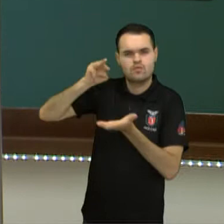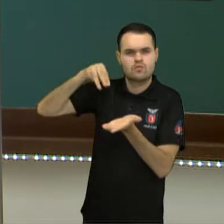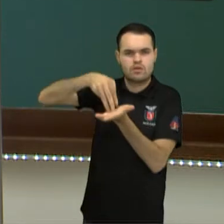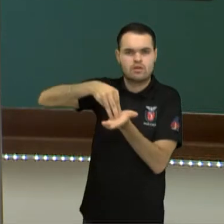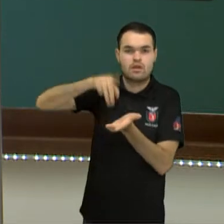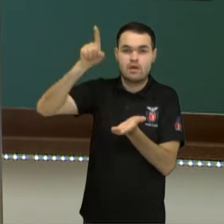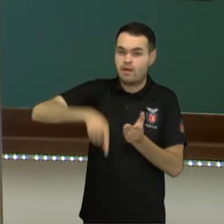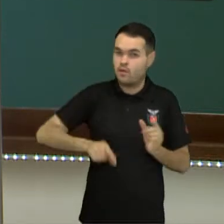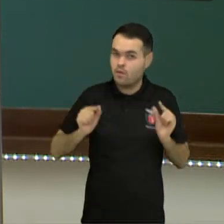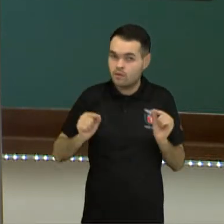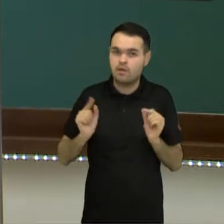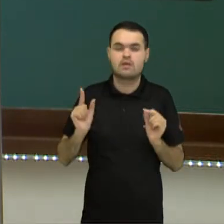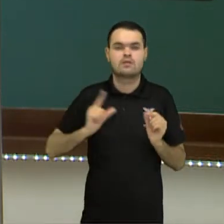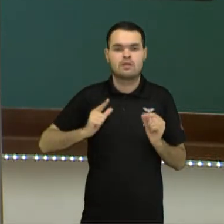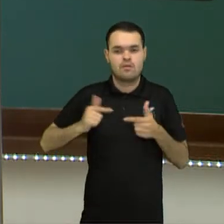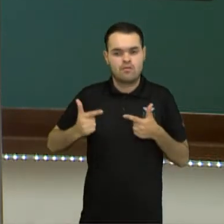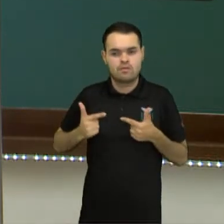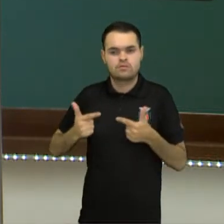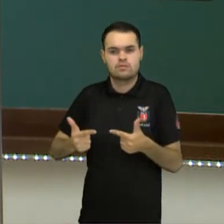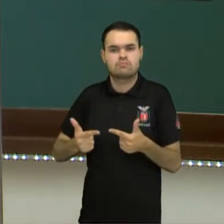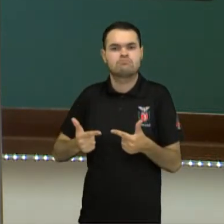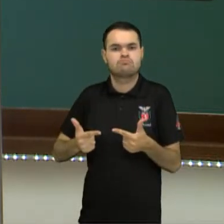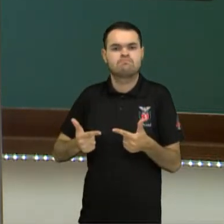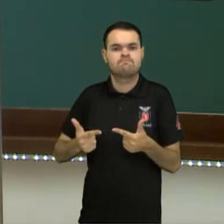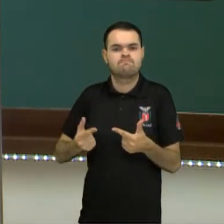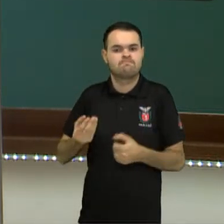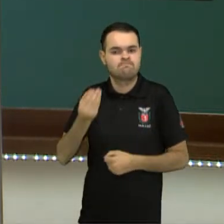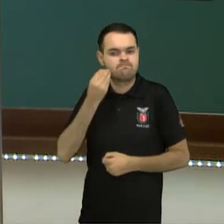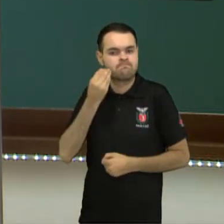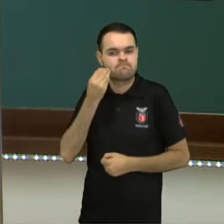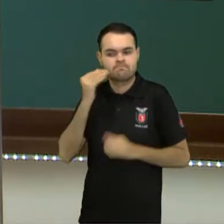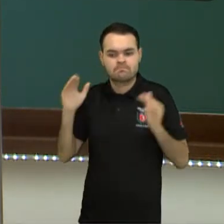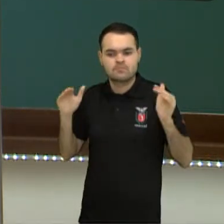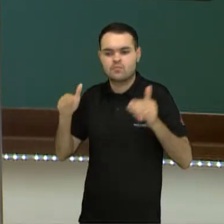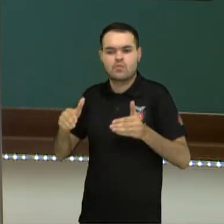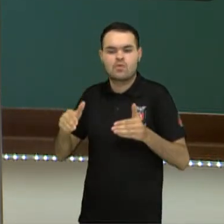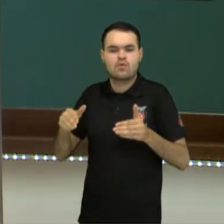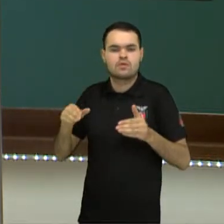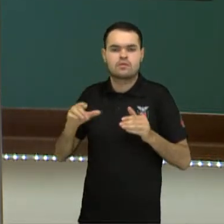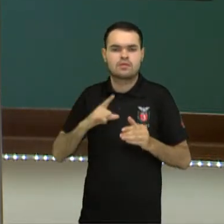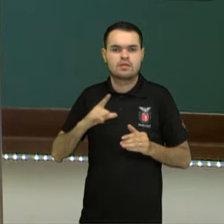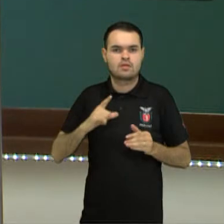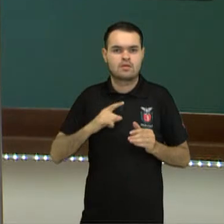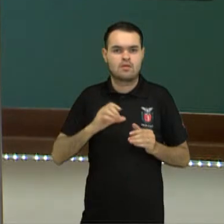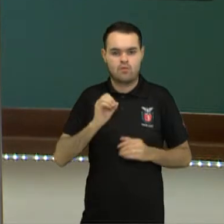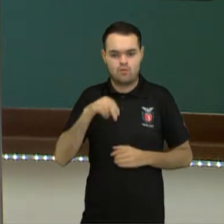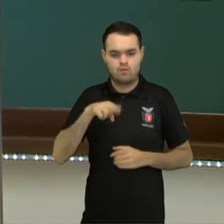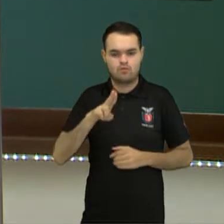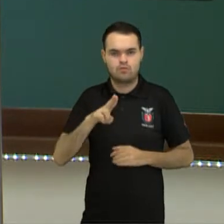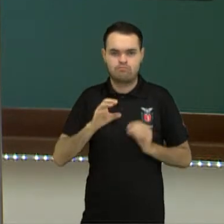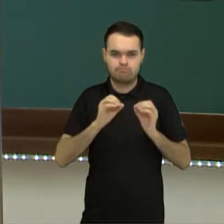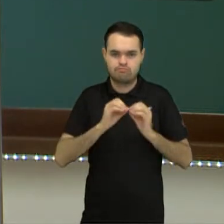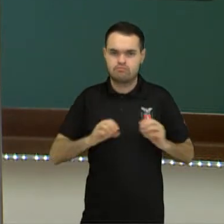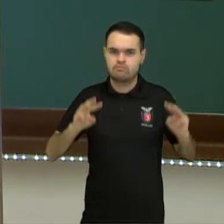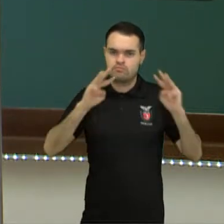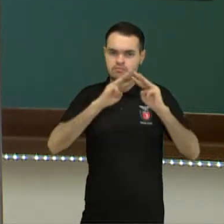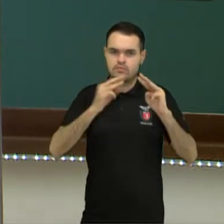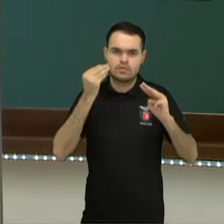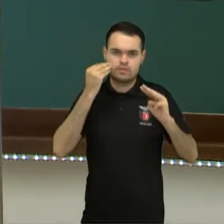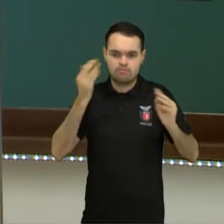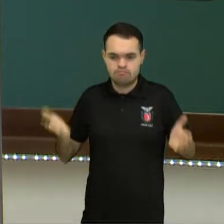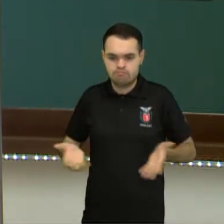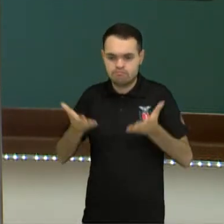Resultado de uma acção consertada das nacionais para impulsionar um modelo